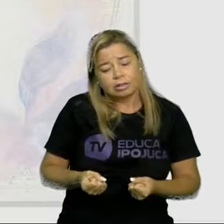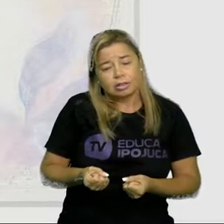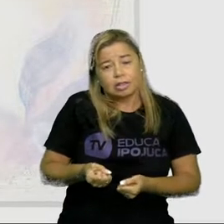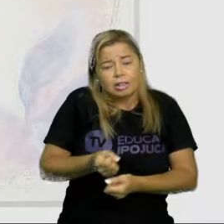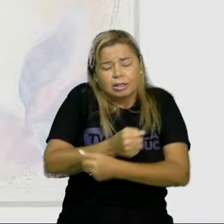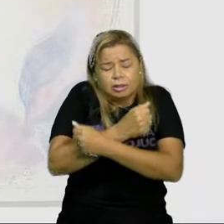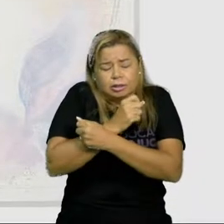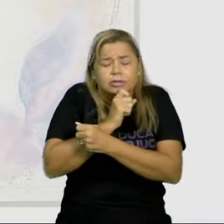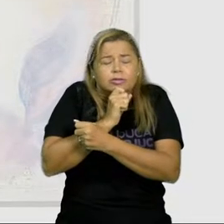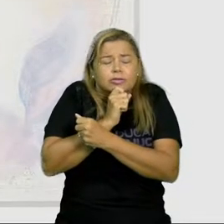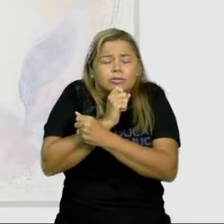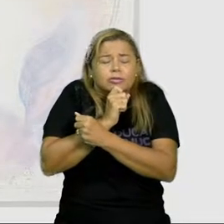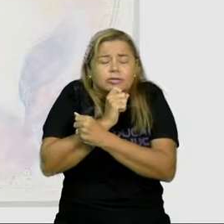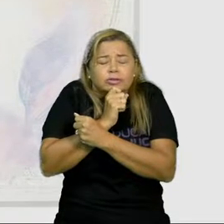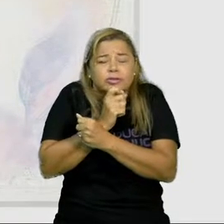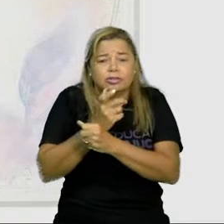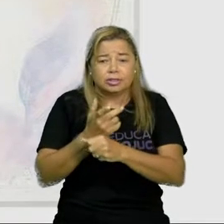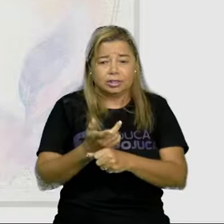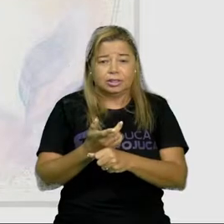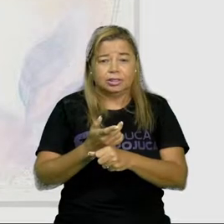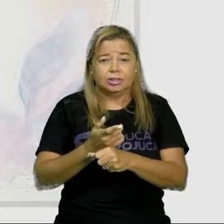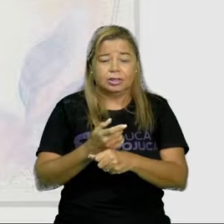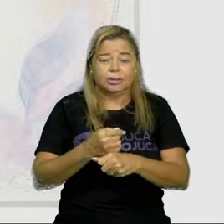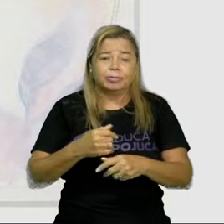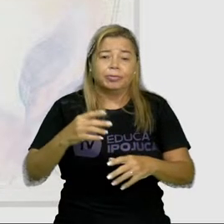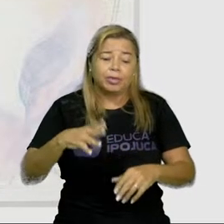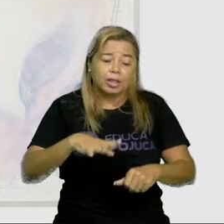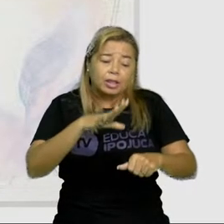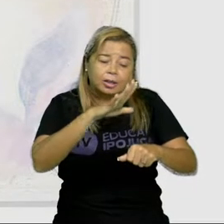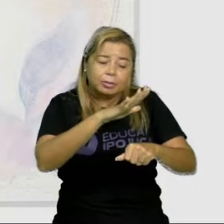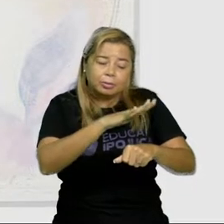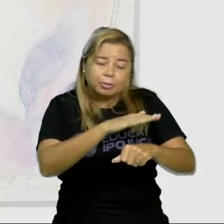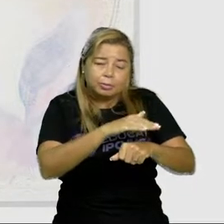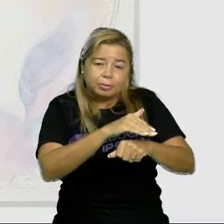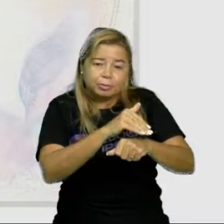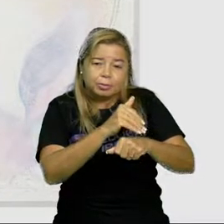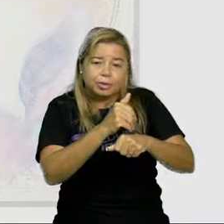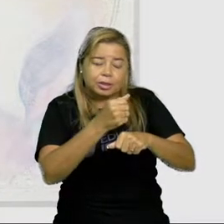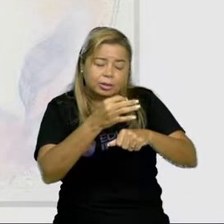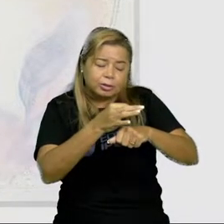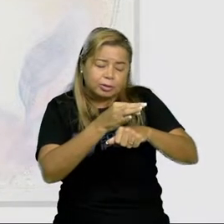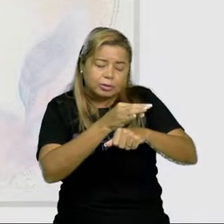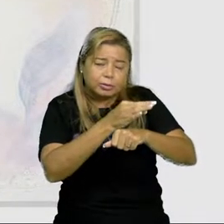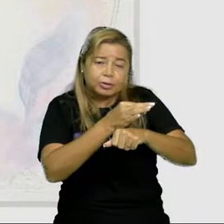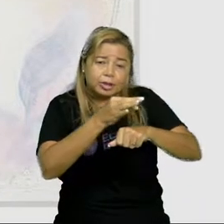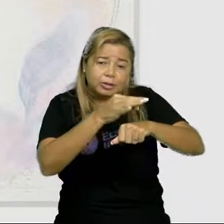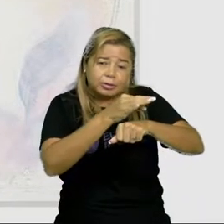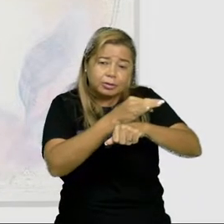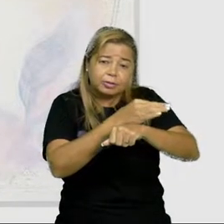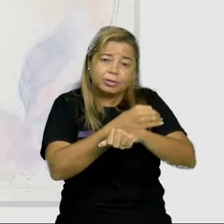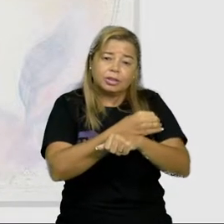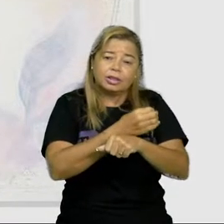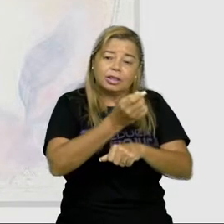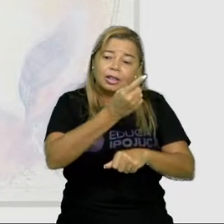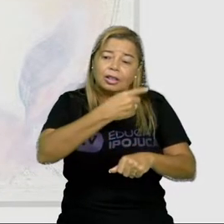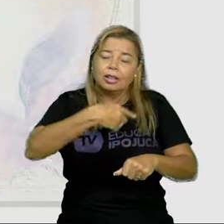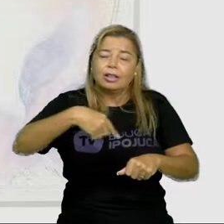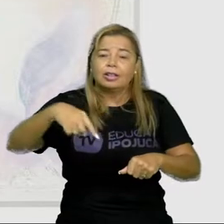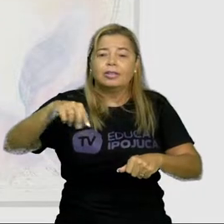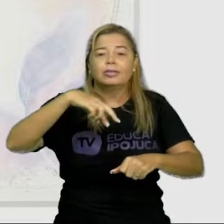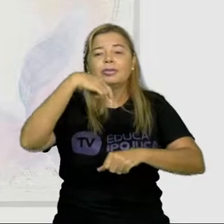pelo frio tomou carinhosamente em suas mãos levou-a para o seu reino